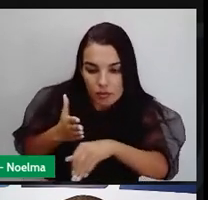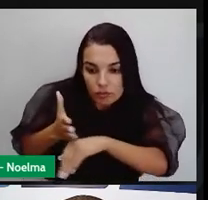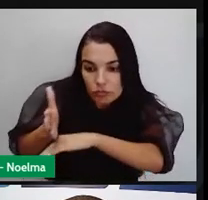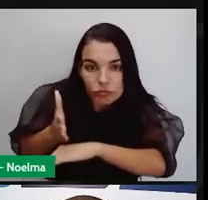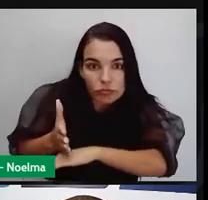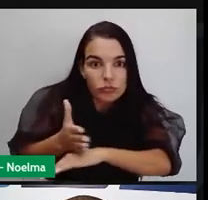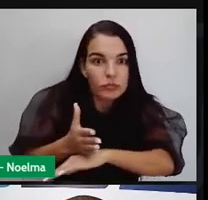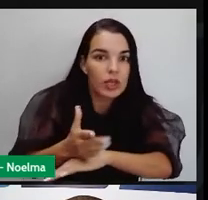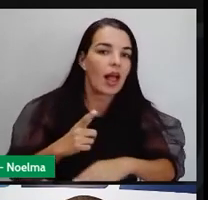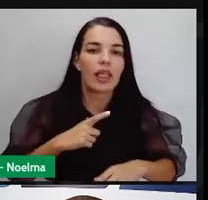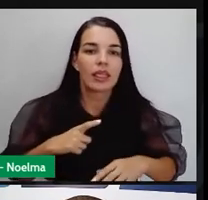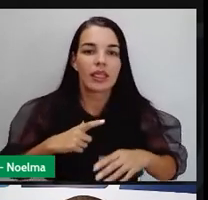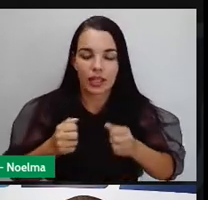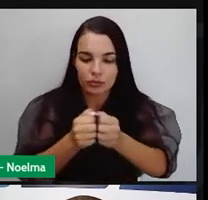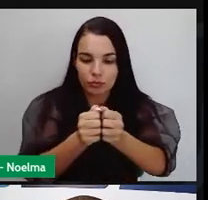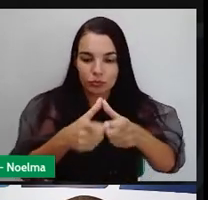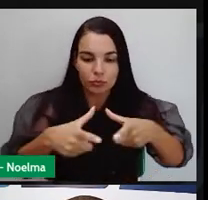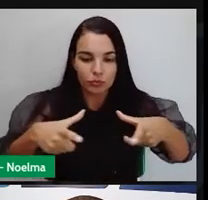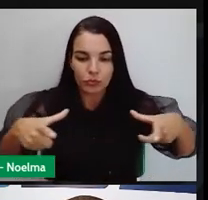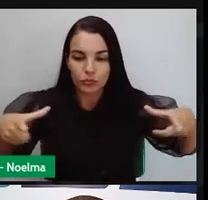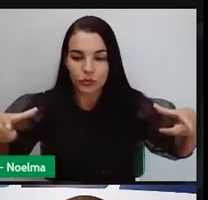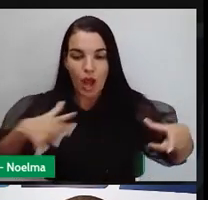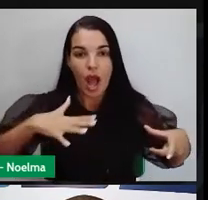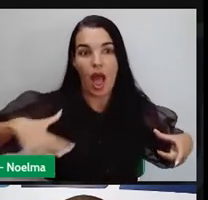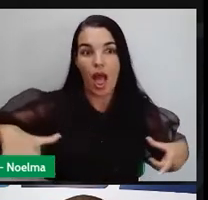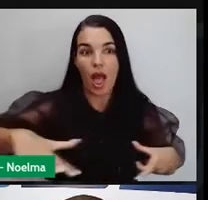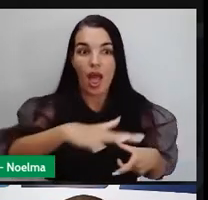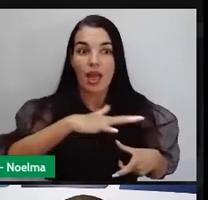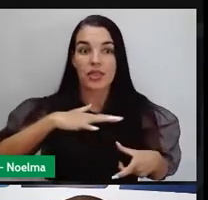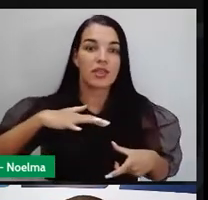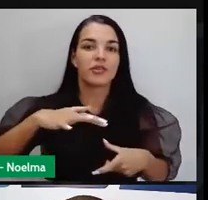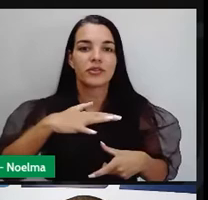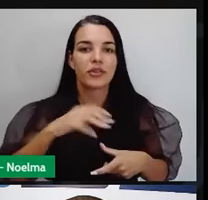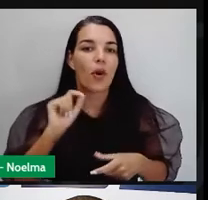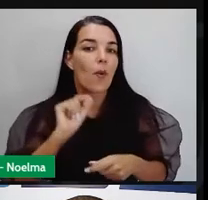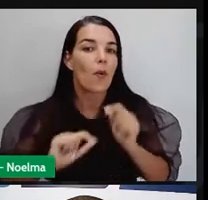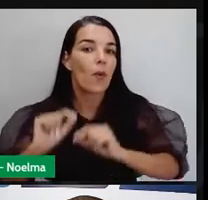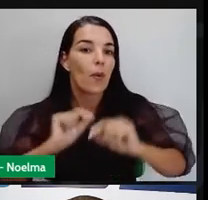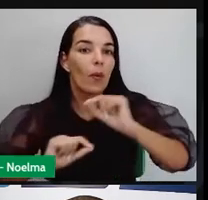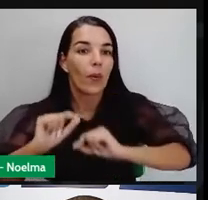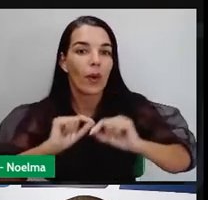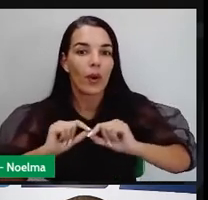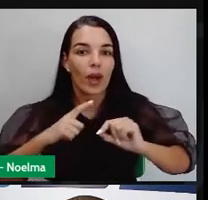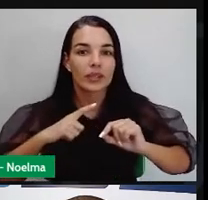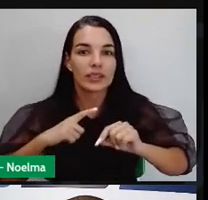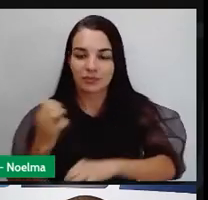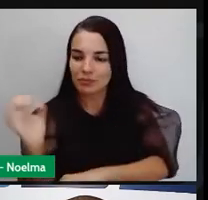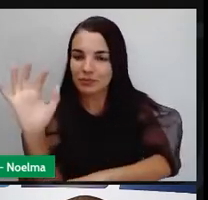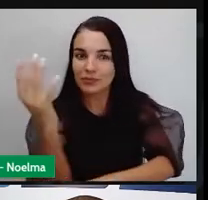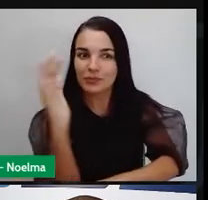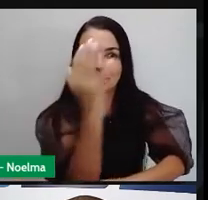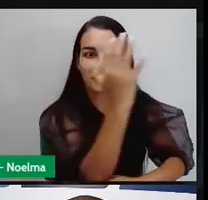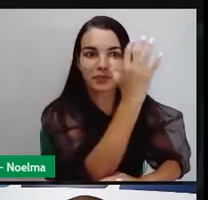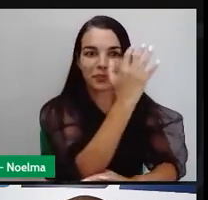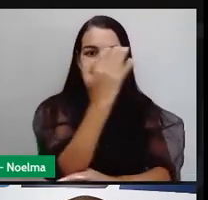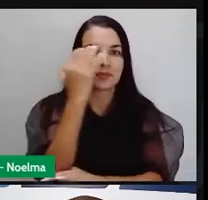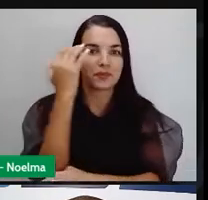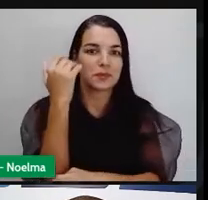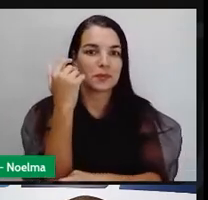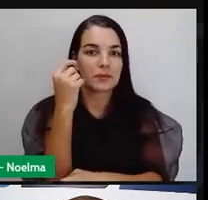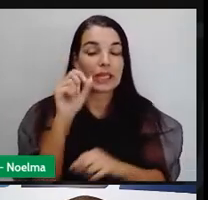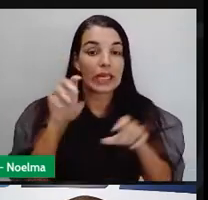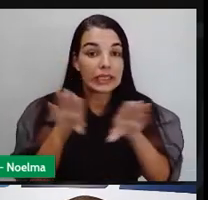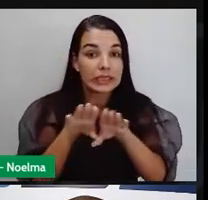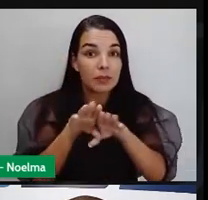toda uma região de vegetação e fora